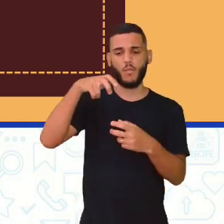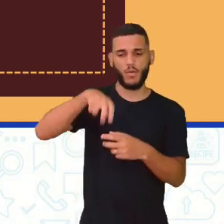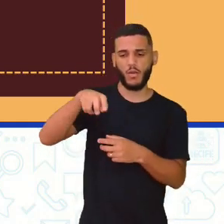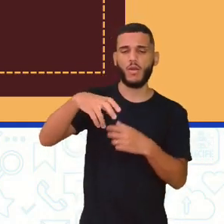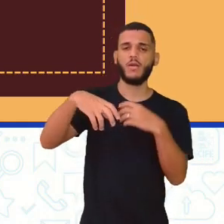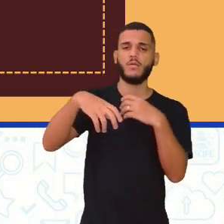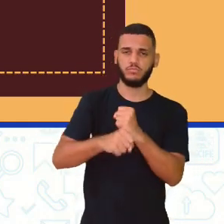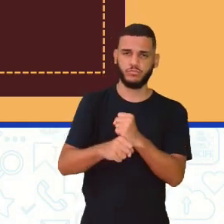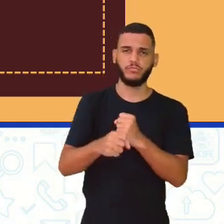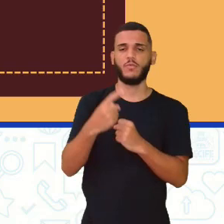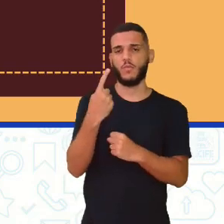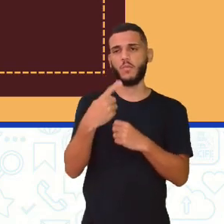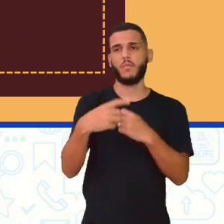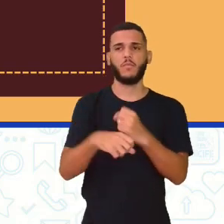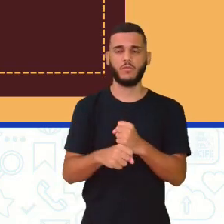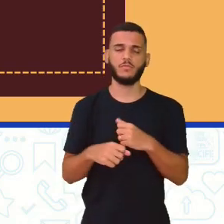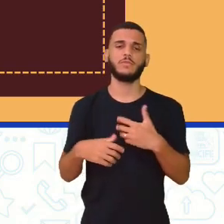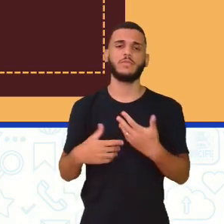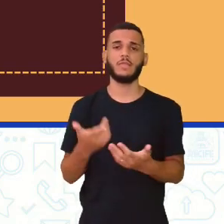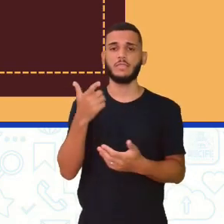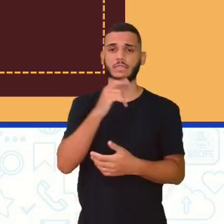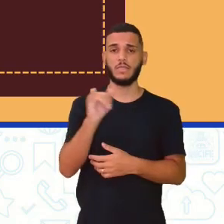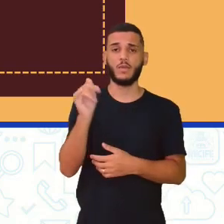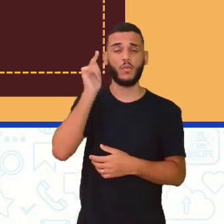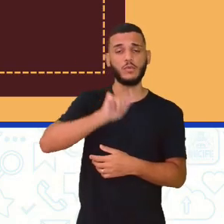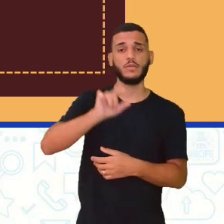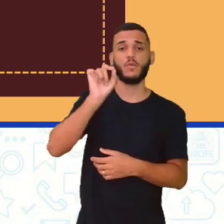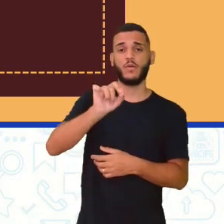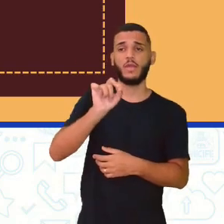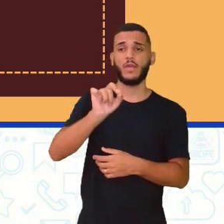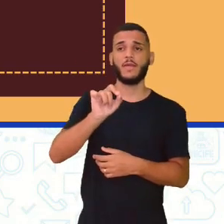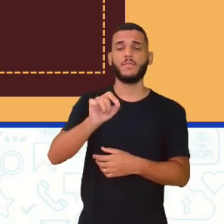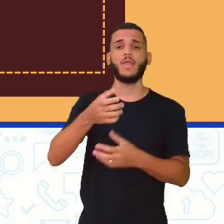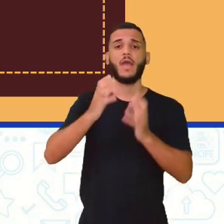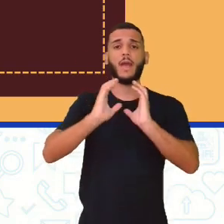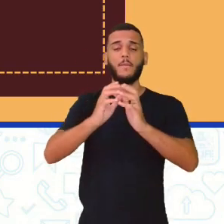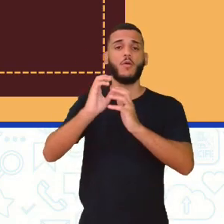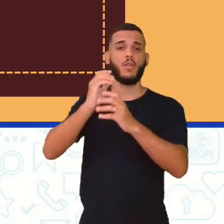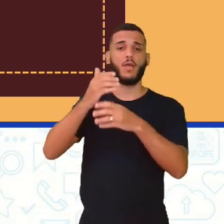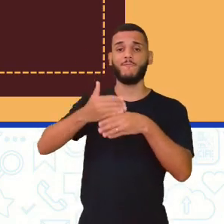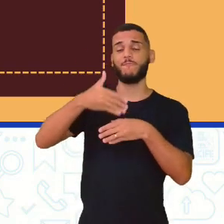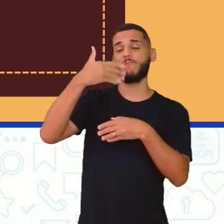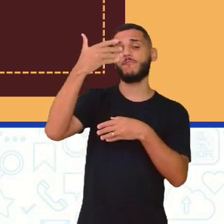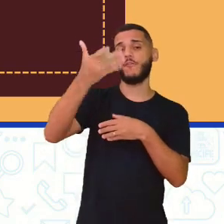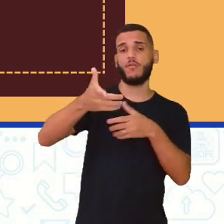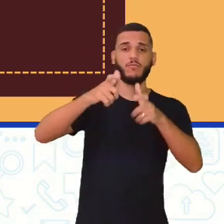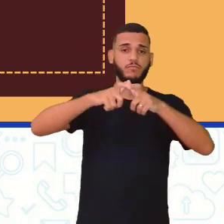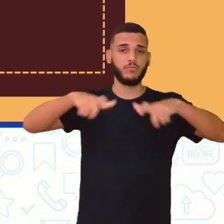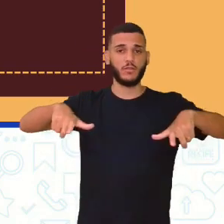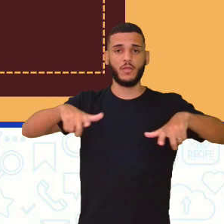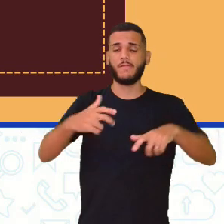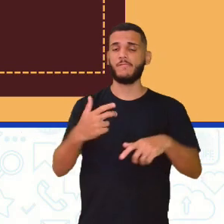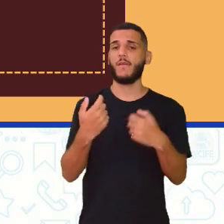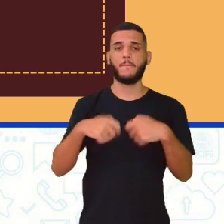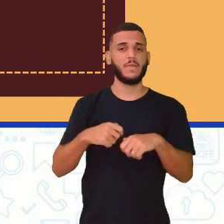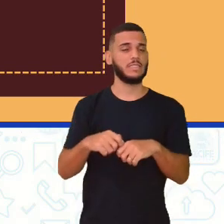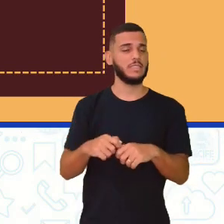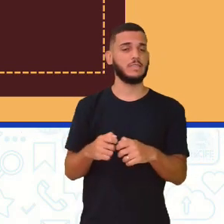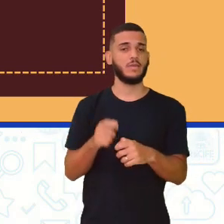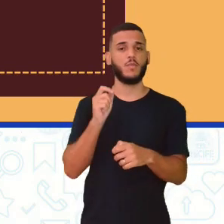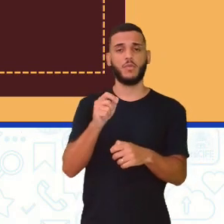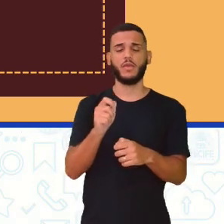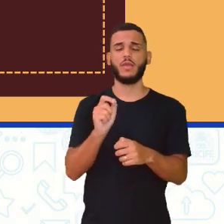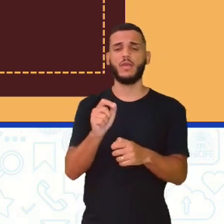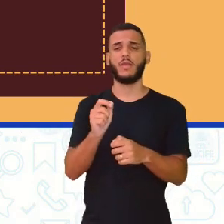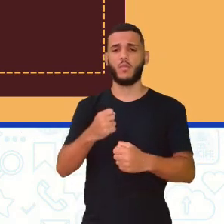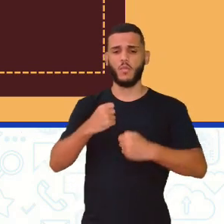é um ponto. Se eles conseguirem jogar essa bola para fora do campo, eles nem precisam correr e já